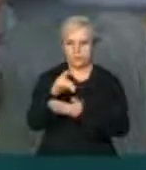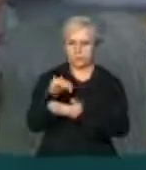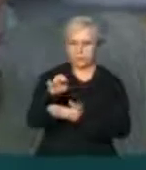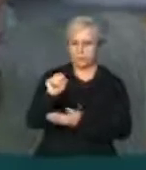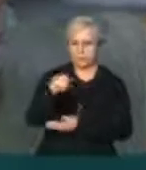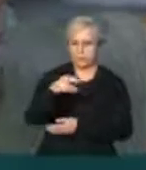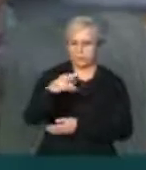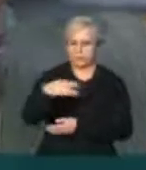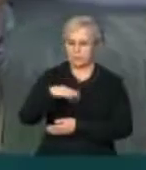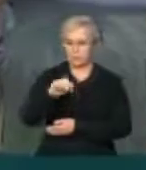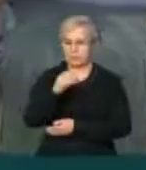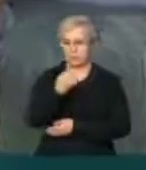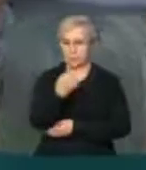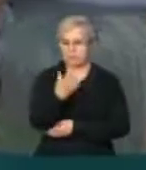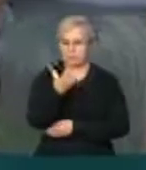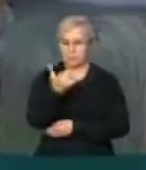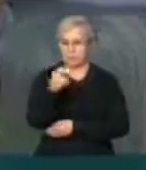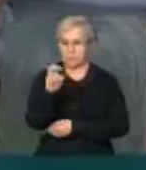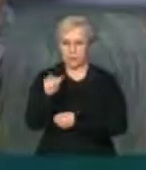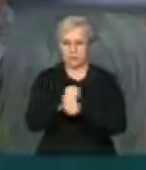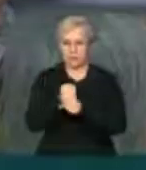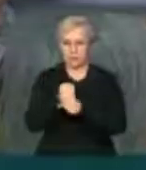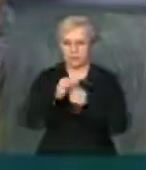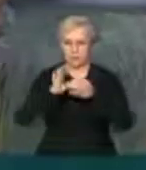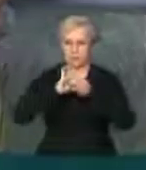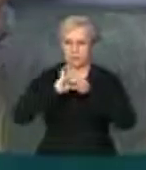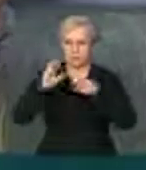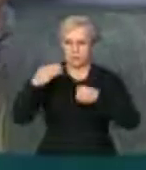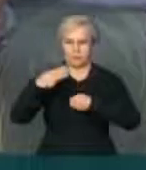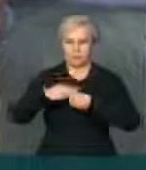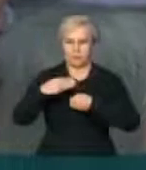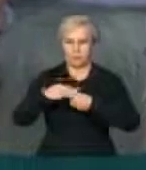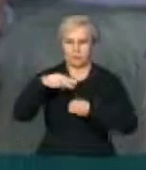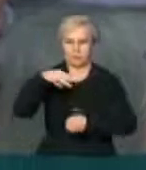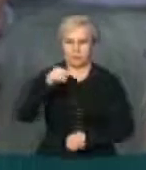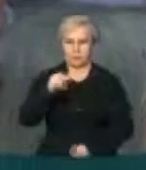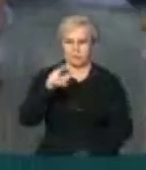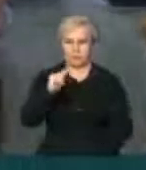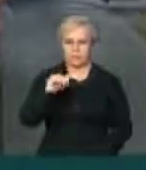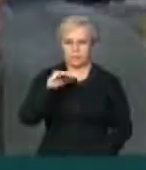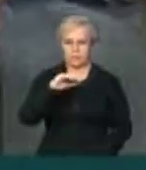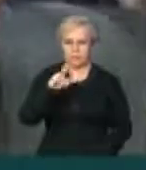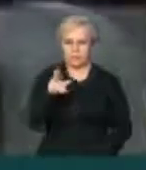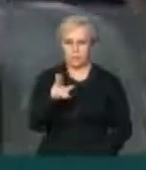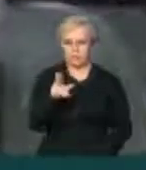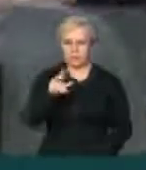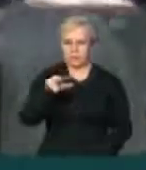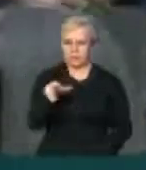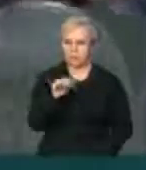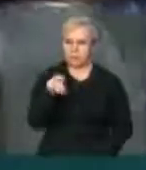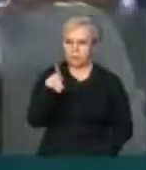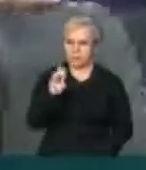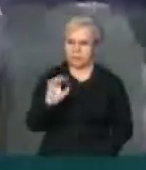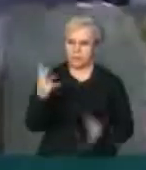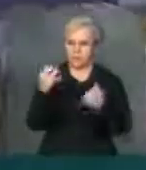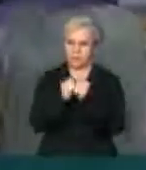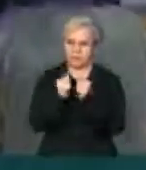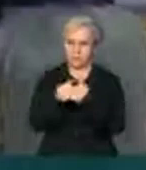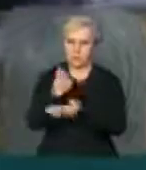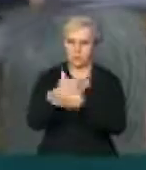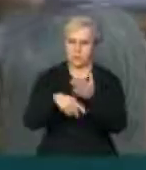165 anos de emancipação política do município de Maragogipe, me solidarizar, me congratular com os